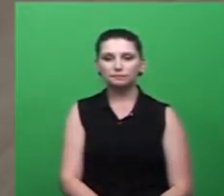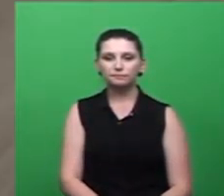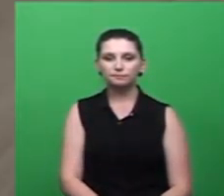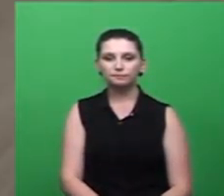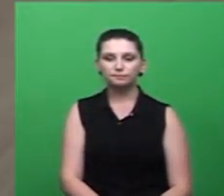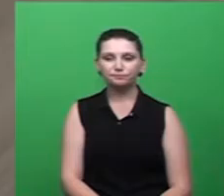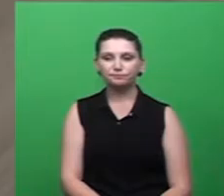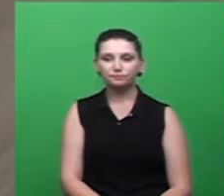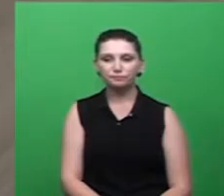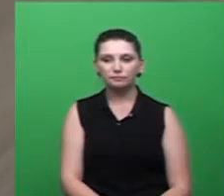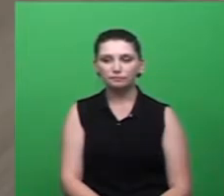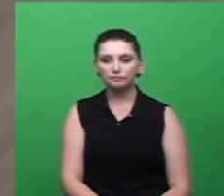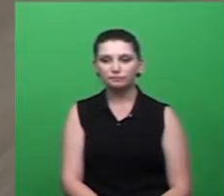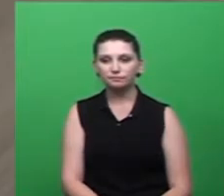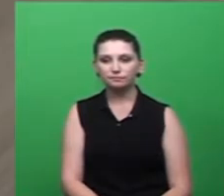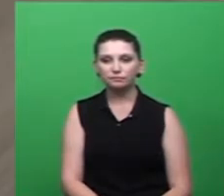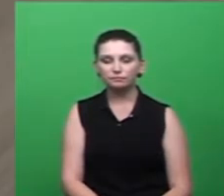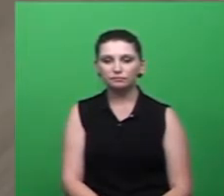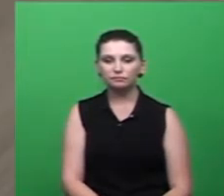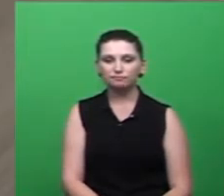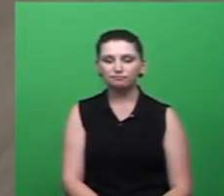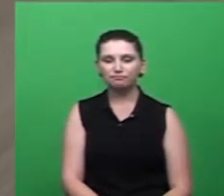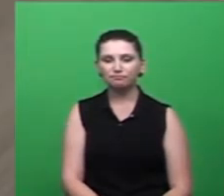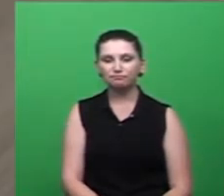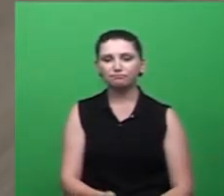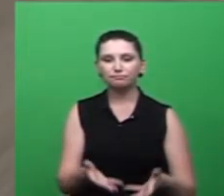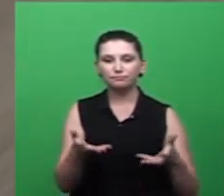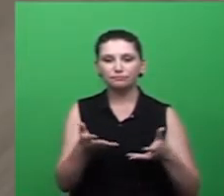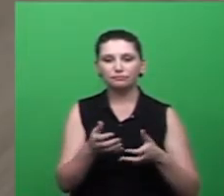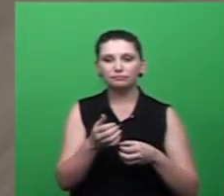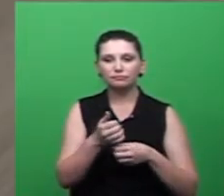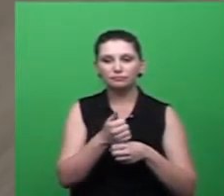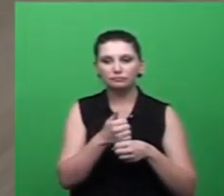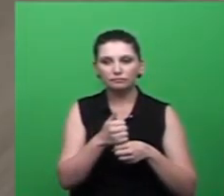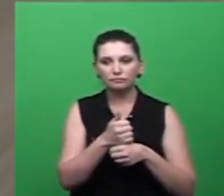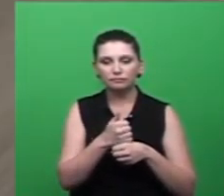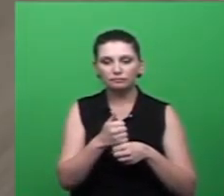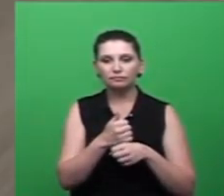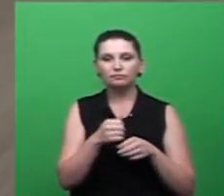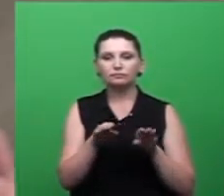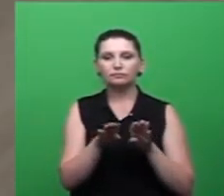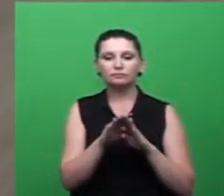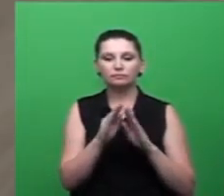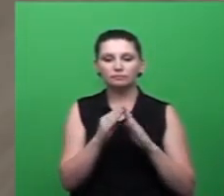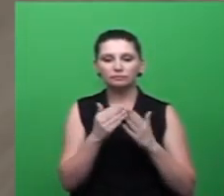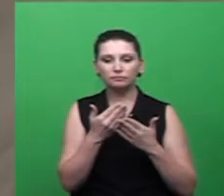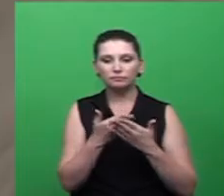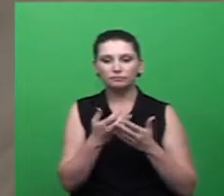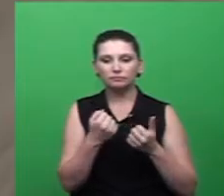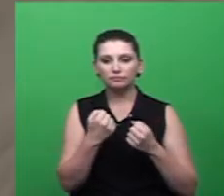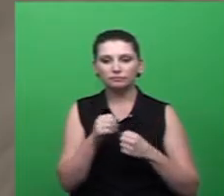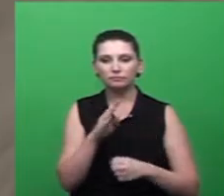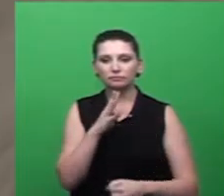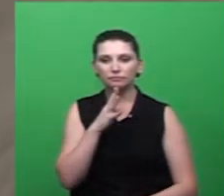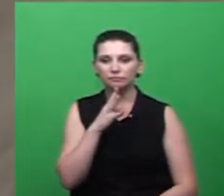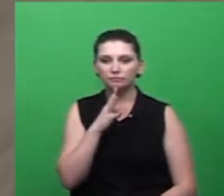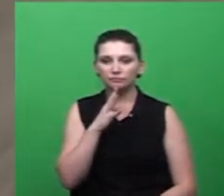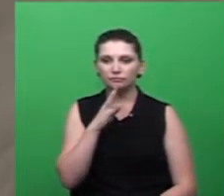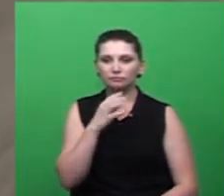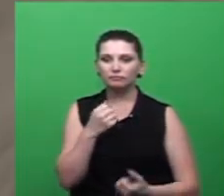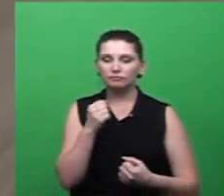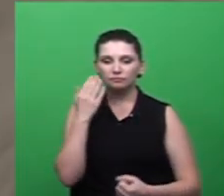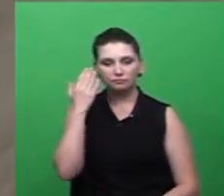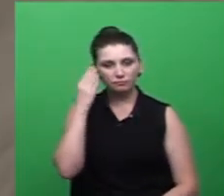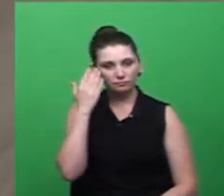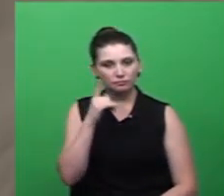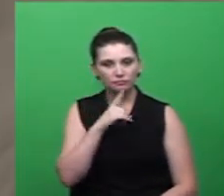com o objetivo, então, de sensibilizar os gestores das escolas da Rede Municipal de Criciúma, que são 72